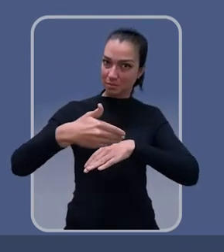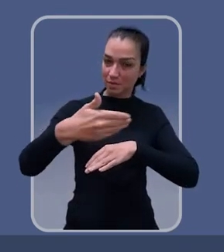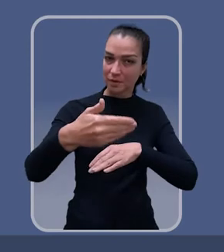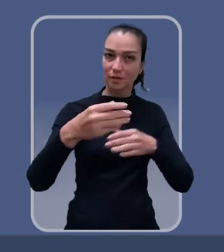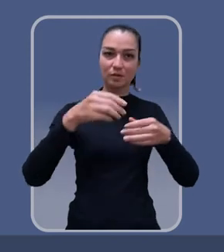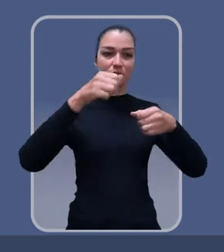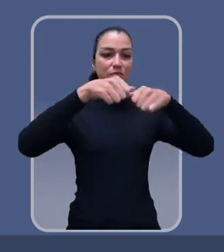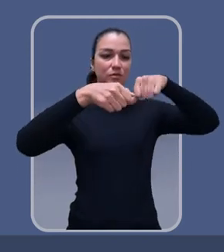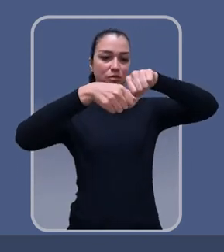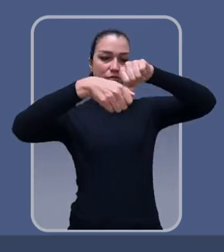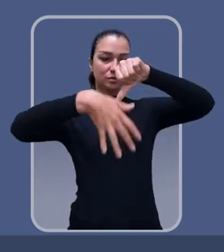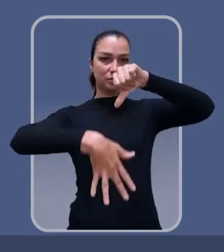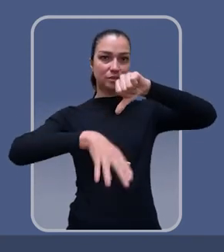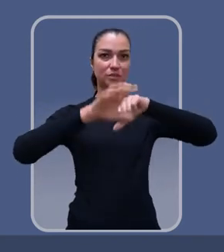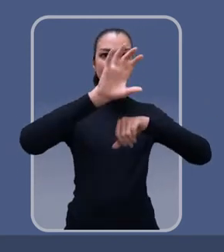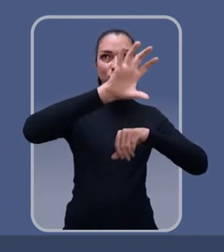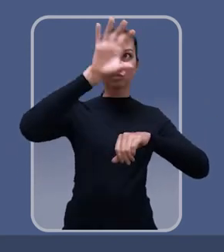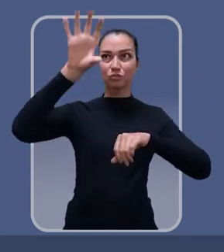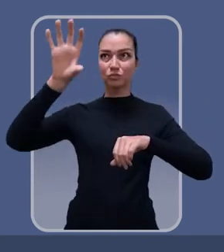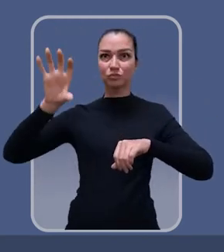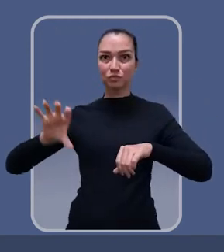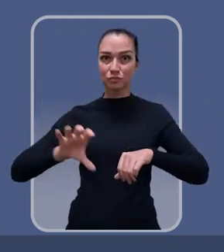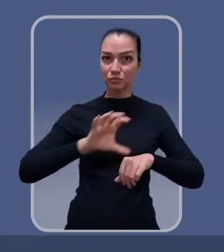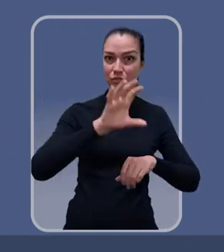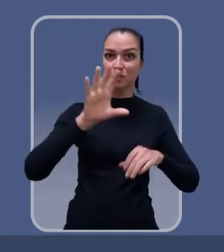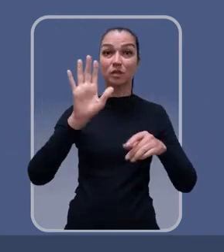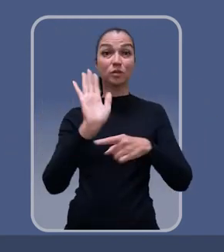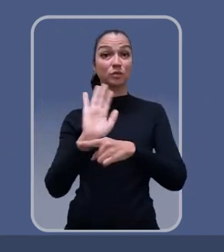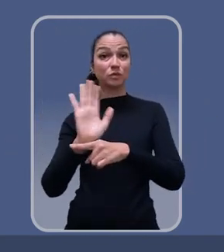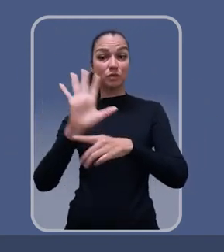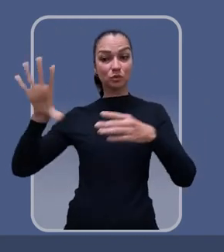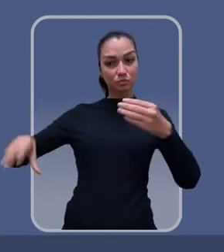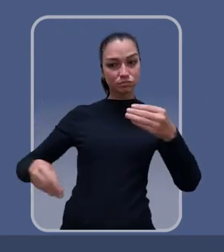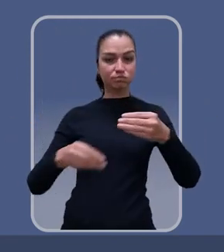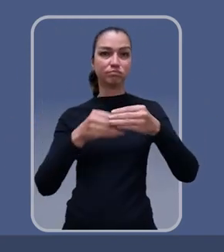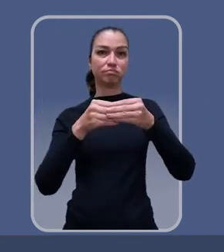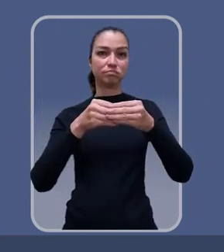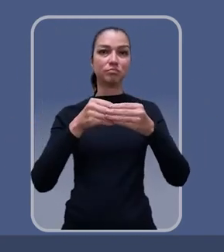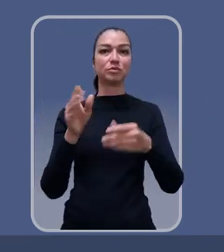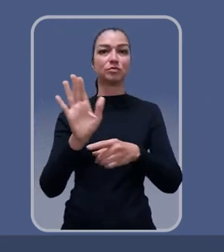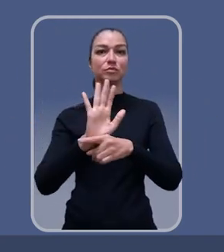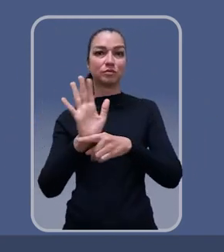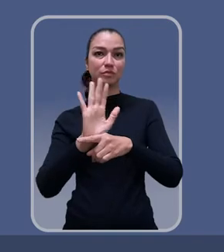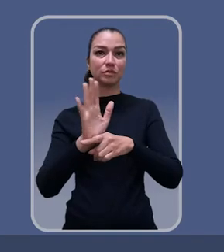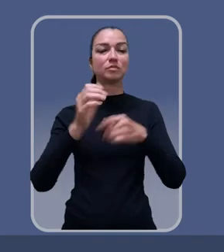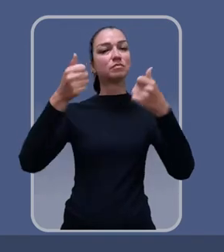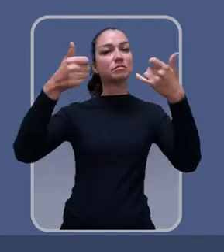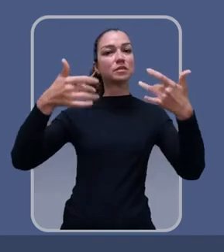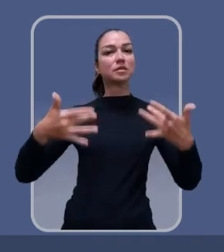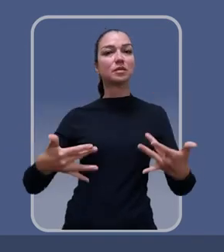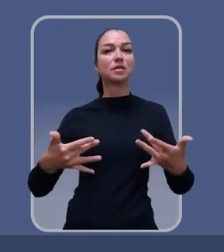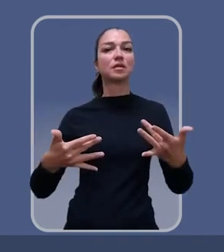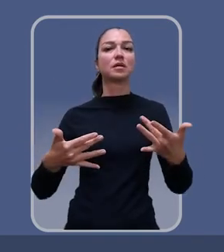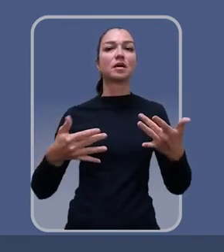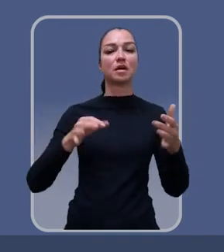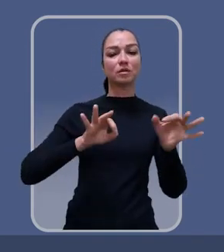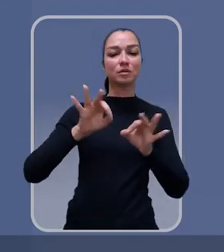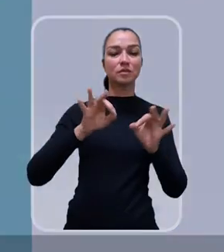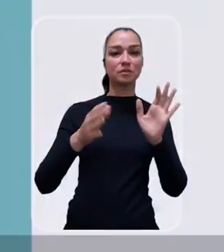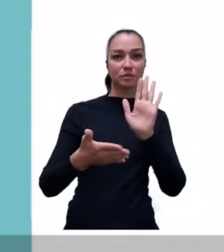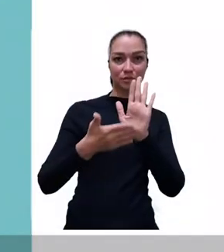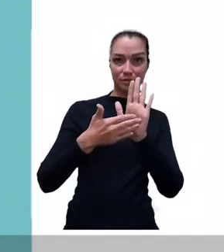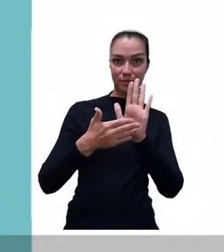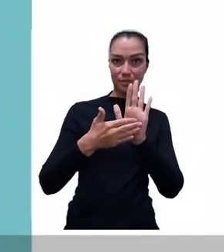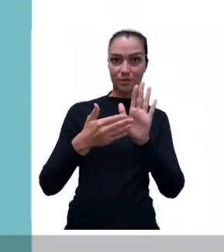tempo, as diretrizes de cada distrito, que se somarão a esse vídeo que tenta esclarecer os pilares fundamentais de alteração da